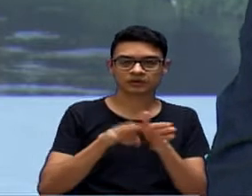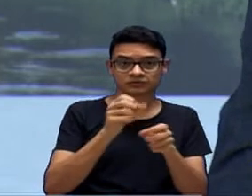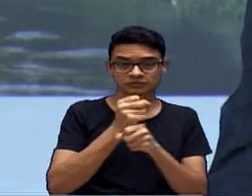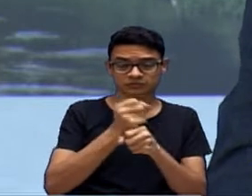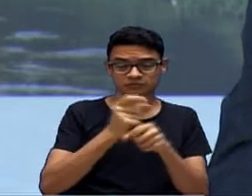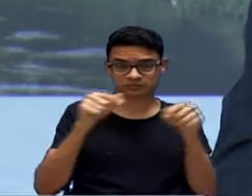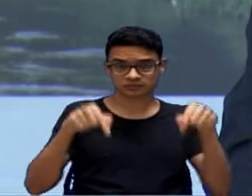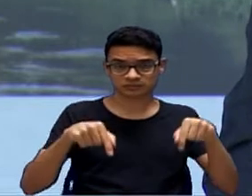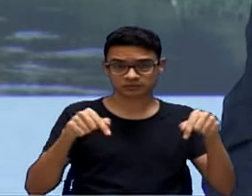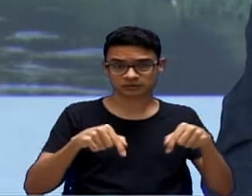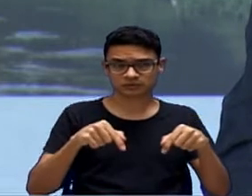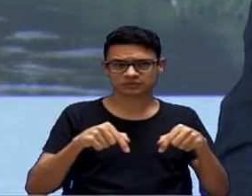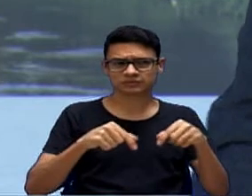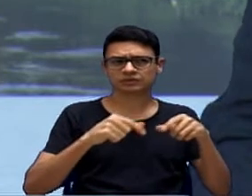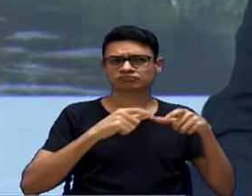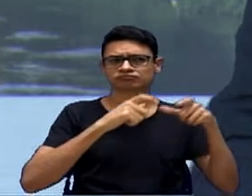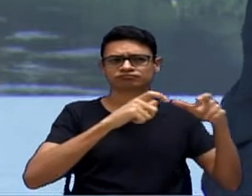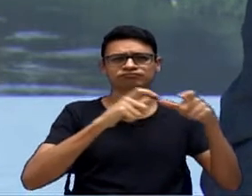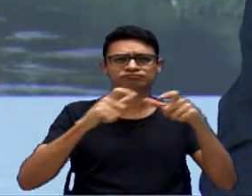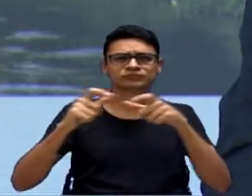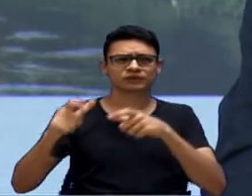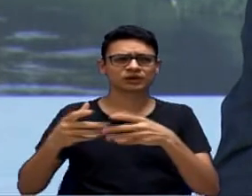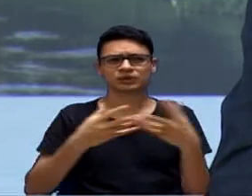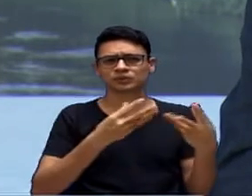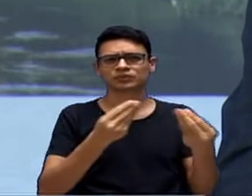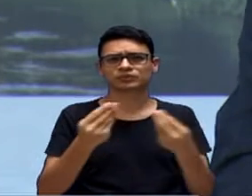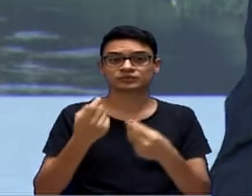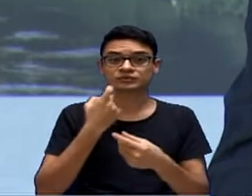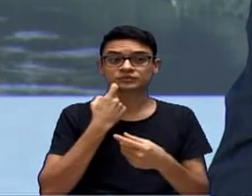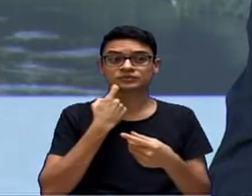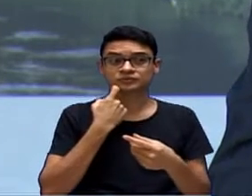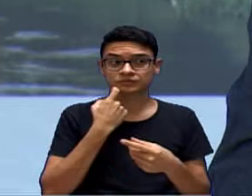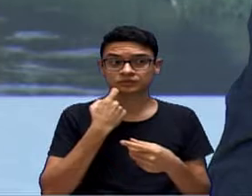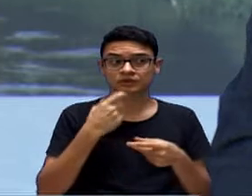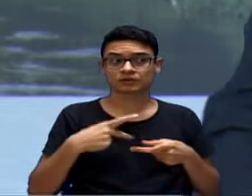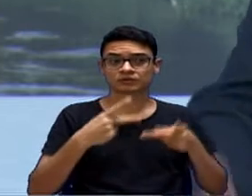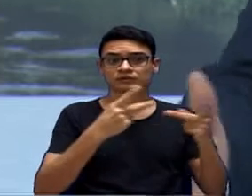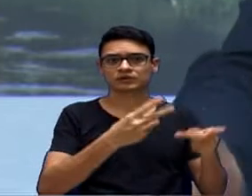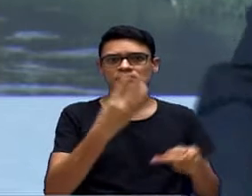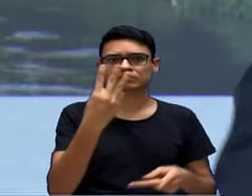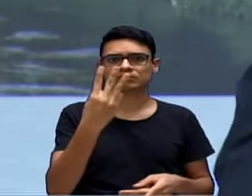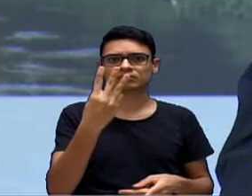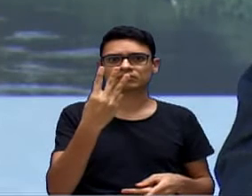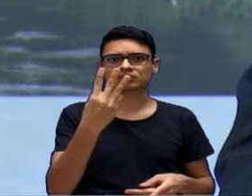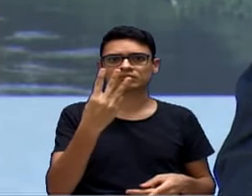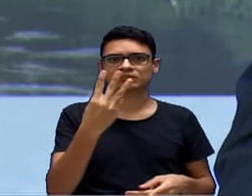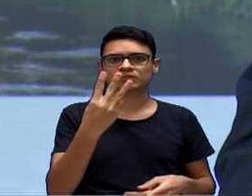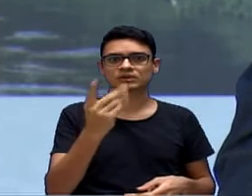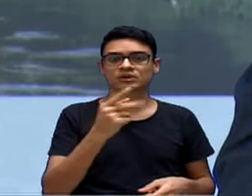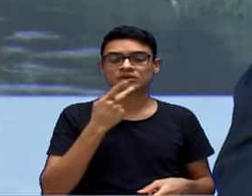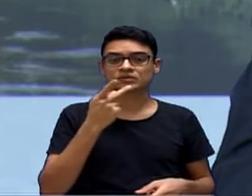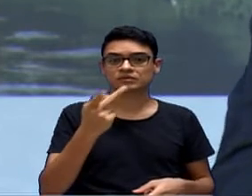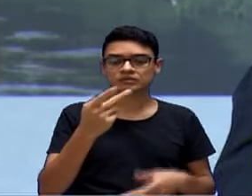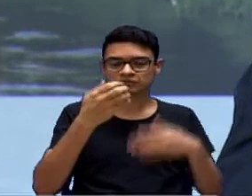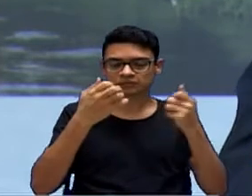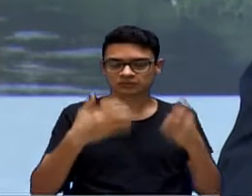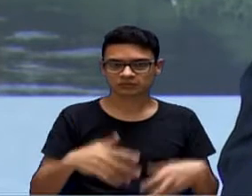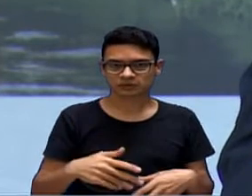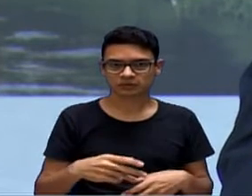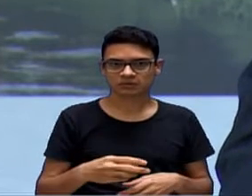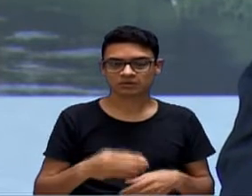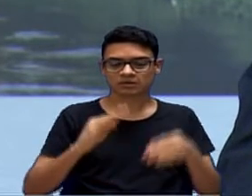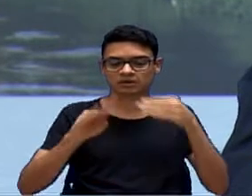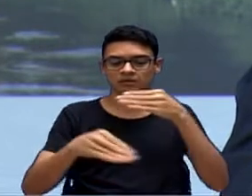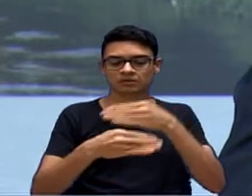para diversas instituições. Sexta-feira, visitamos ali ao menos três. E gostaria de dizer aqui que uma dessas